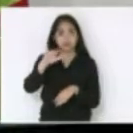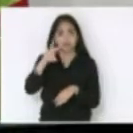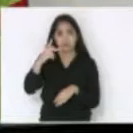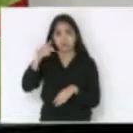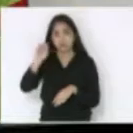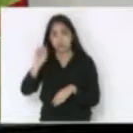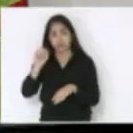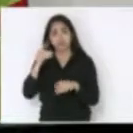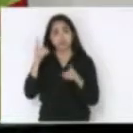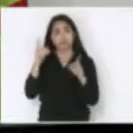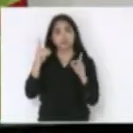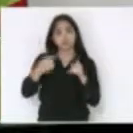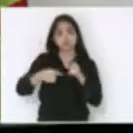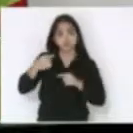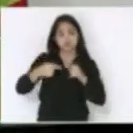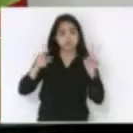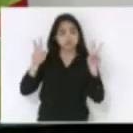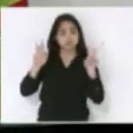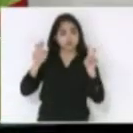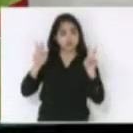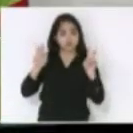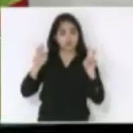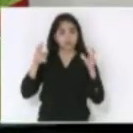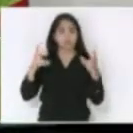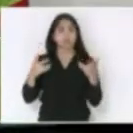discutindo o tema da